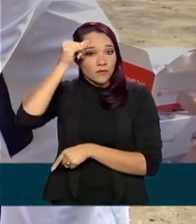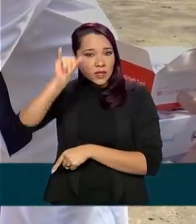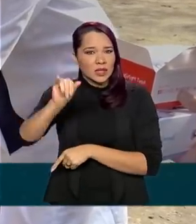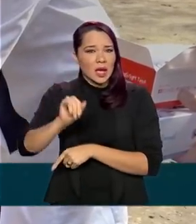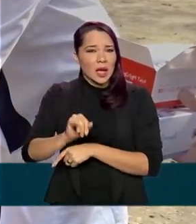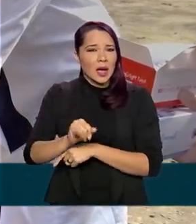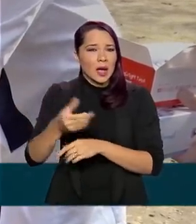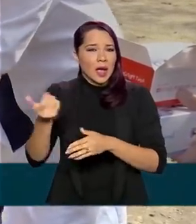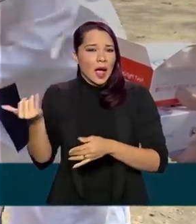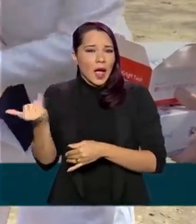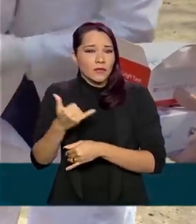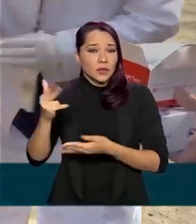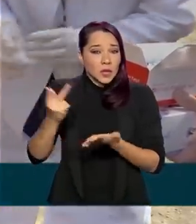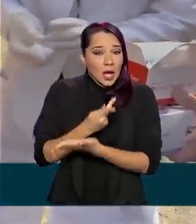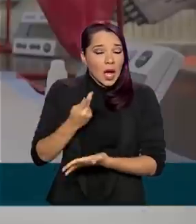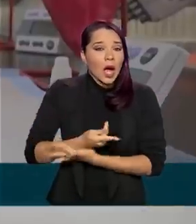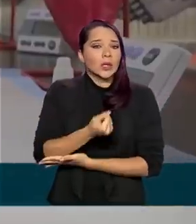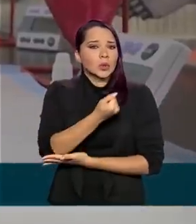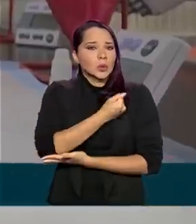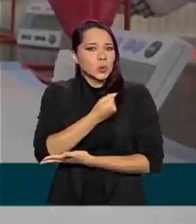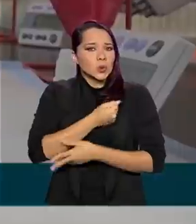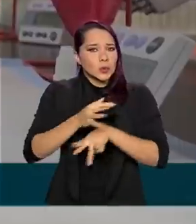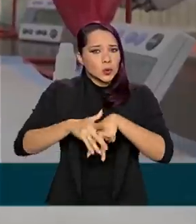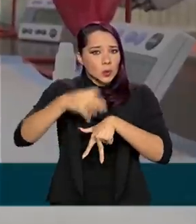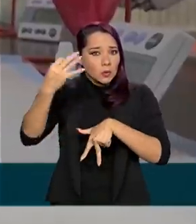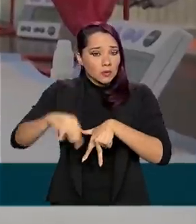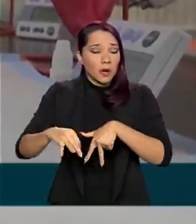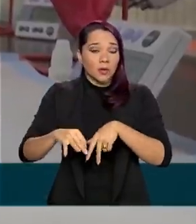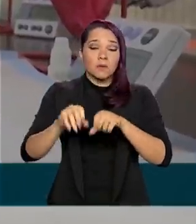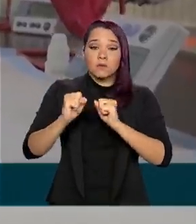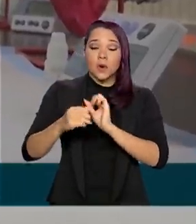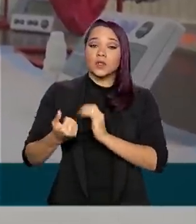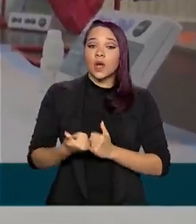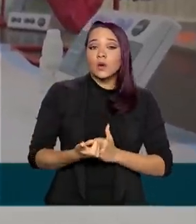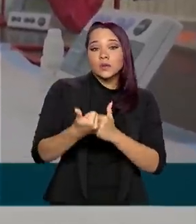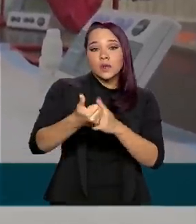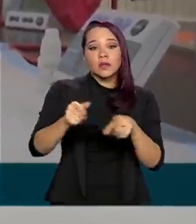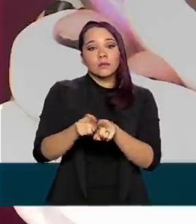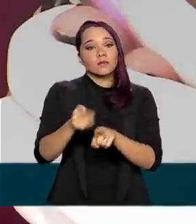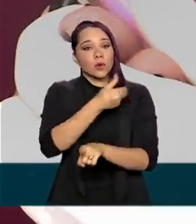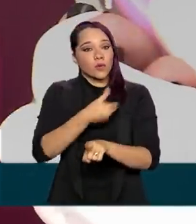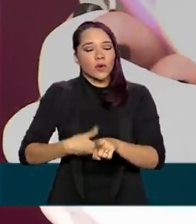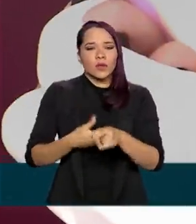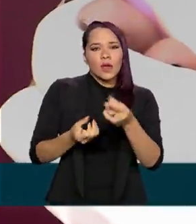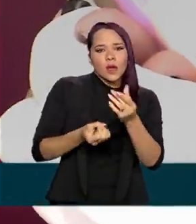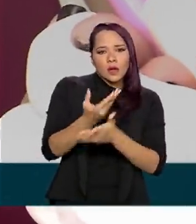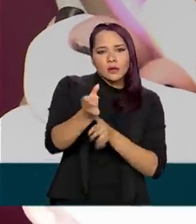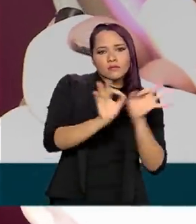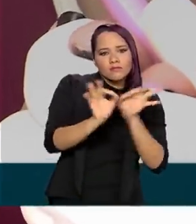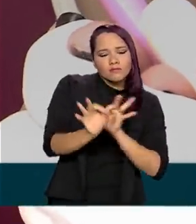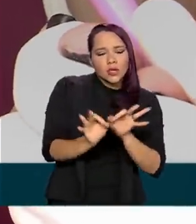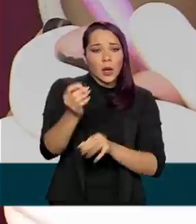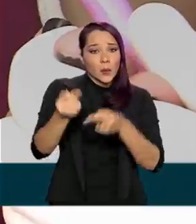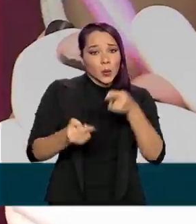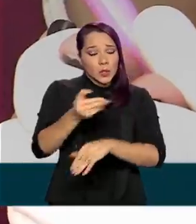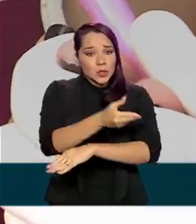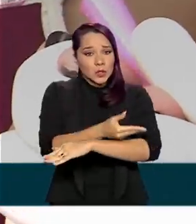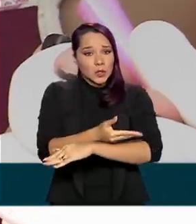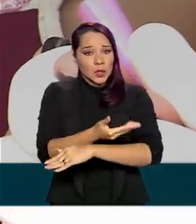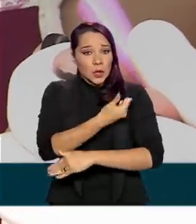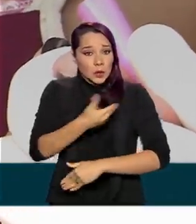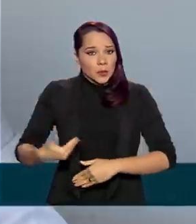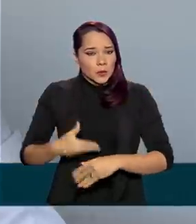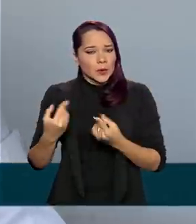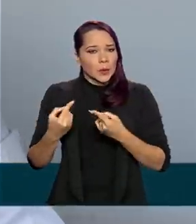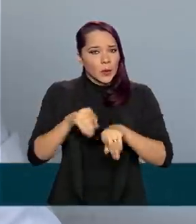subnotificação no número de casos, a medida pode auxiliar o governo a criar políticas públicas de combate à